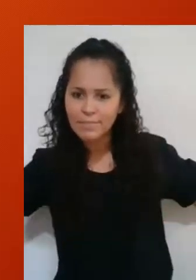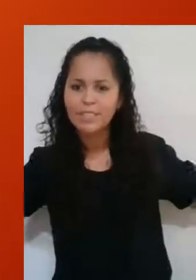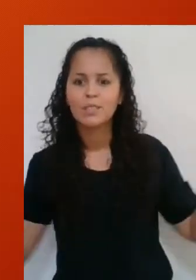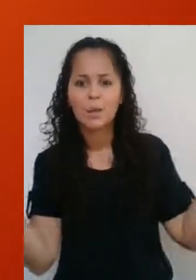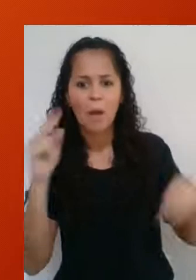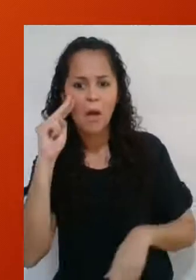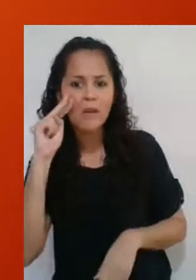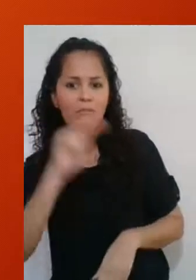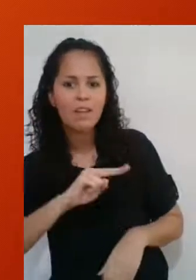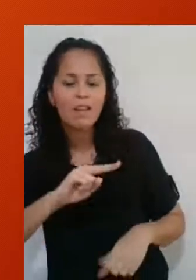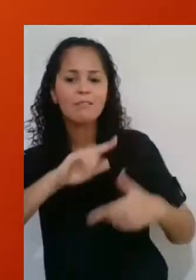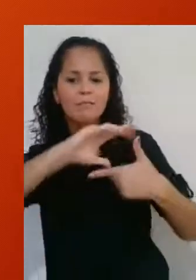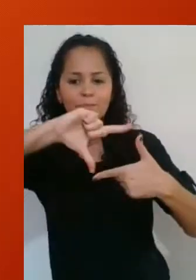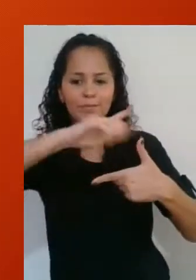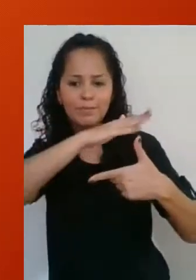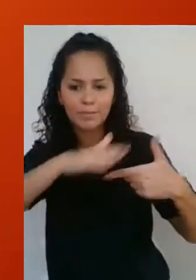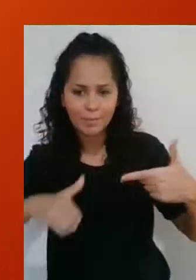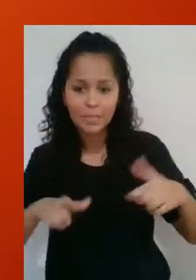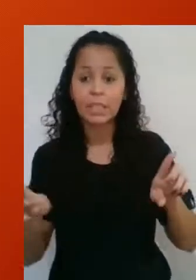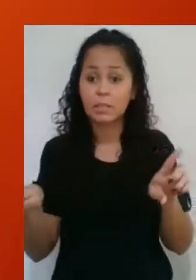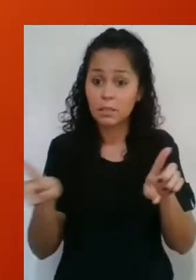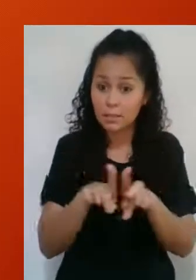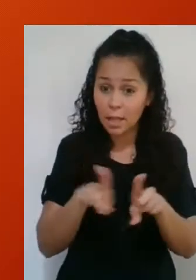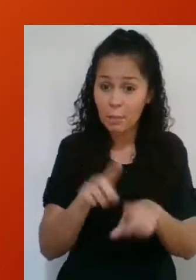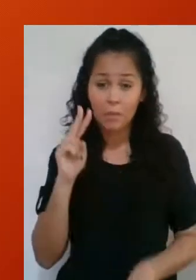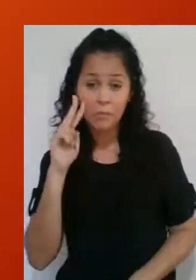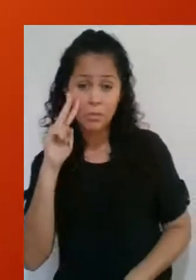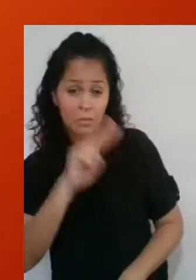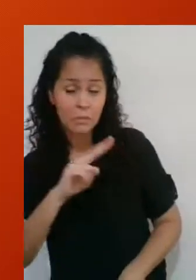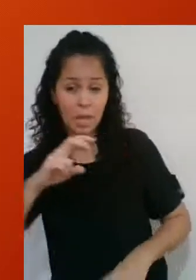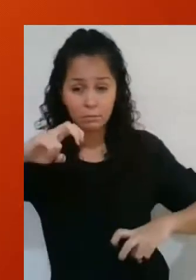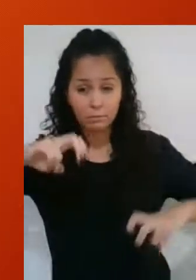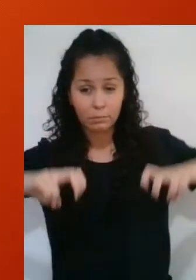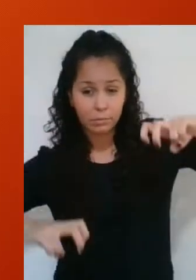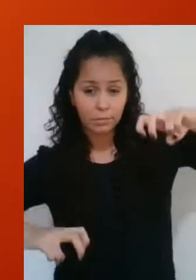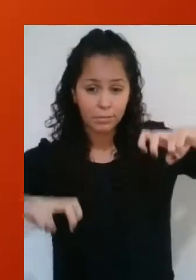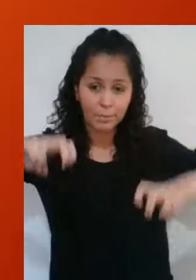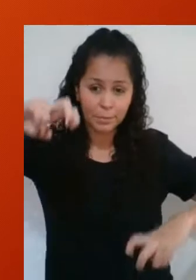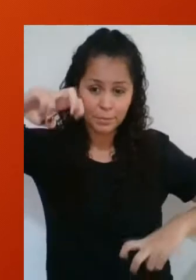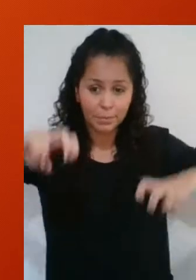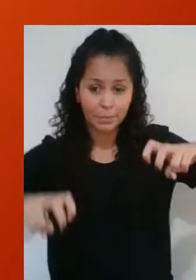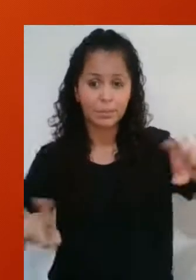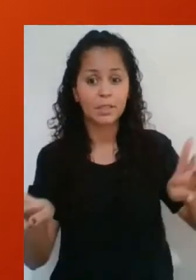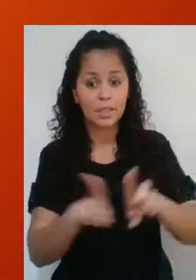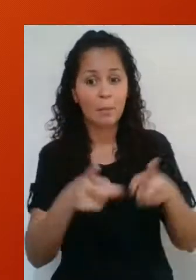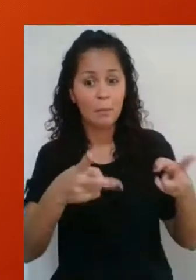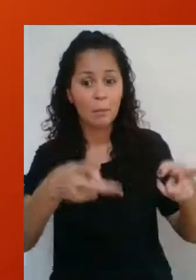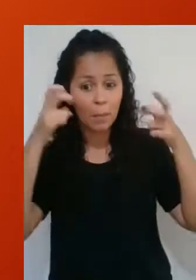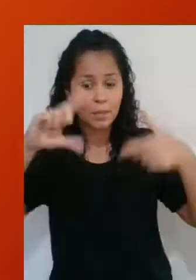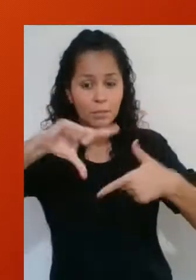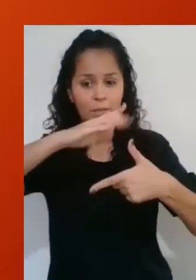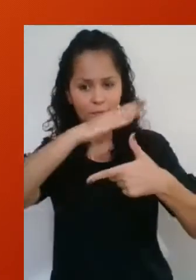piso plano, é possível enxergar um triângulo retângulo. Quando se olha para uma gangorra, é